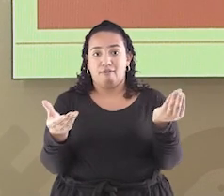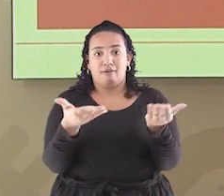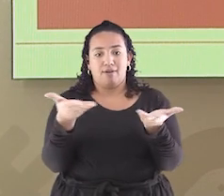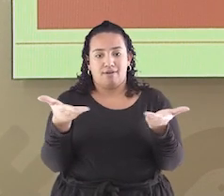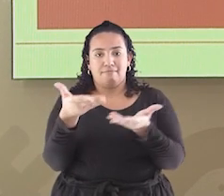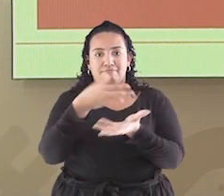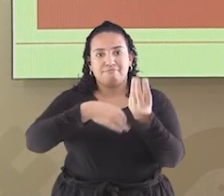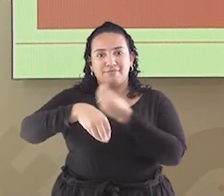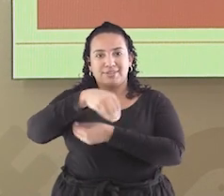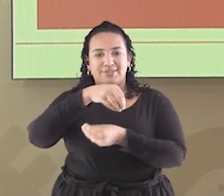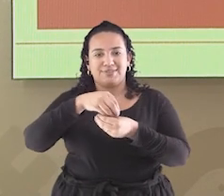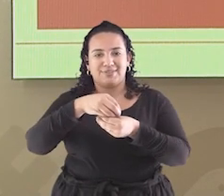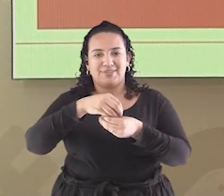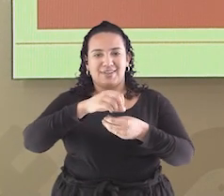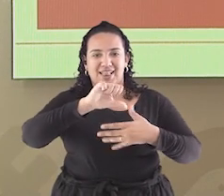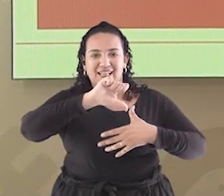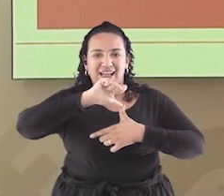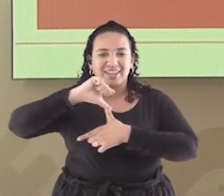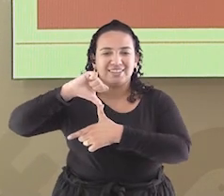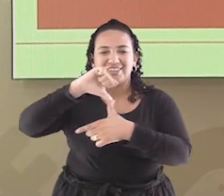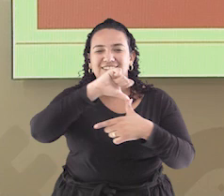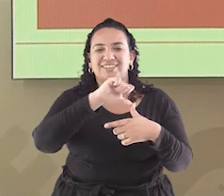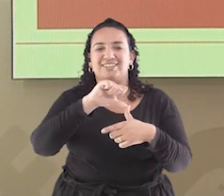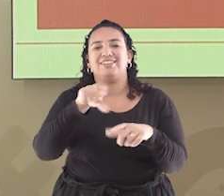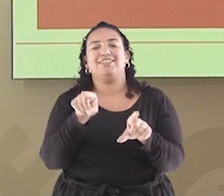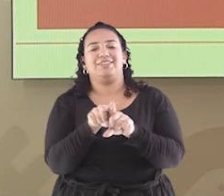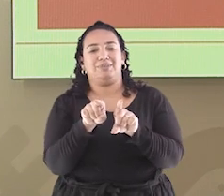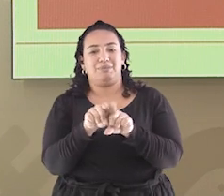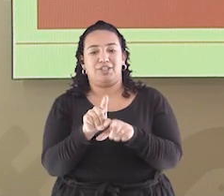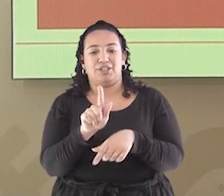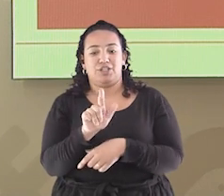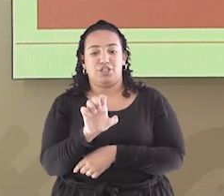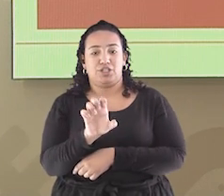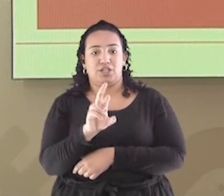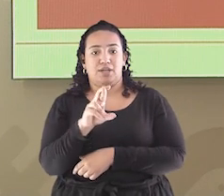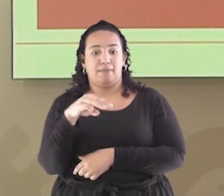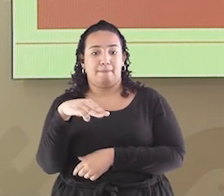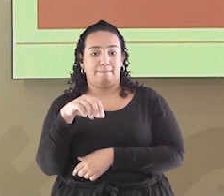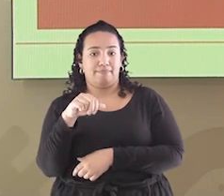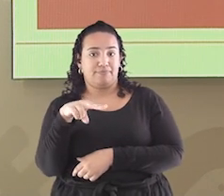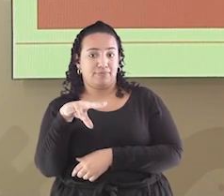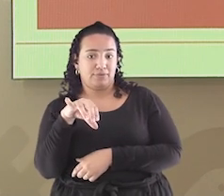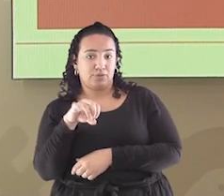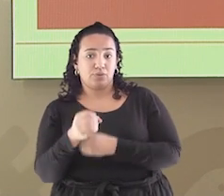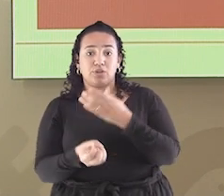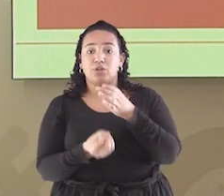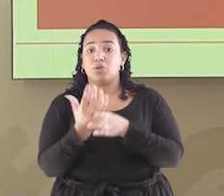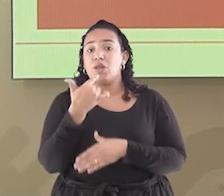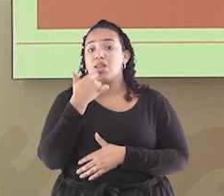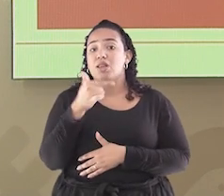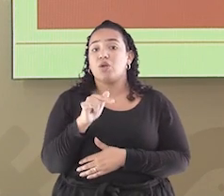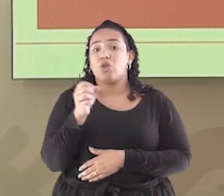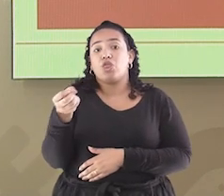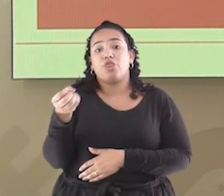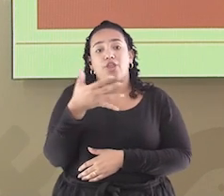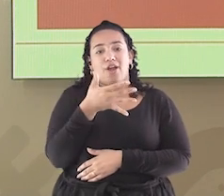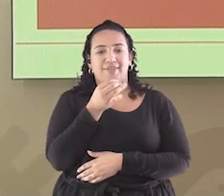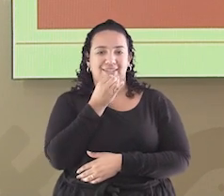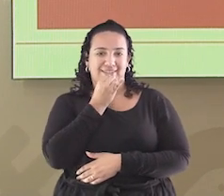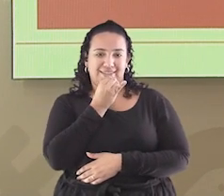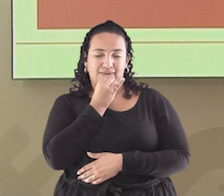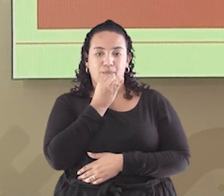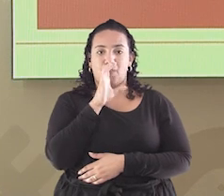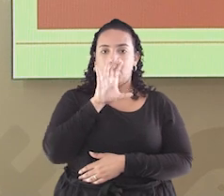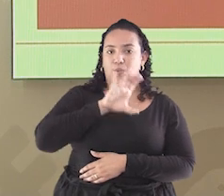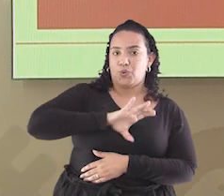deu surgimento a novos idiomas. Por exemplo, o português e o francês são dois casos da mistura